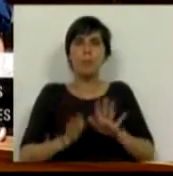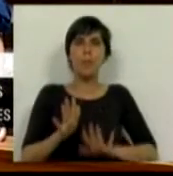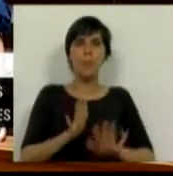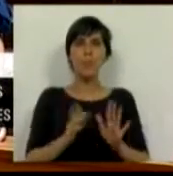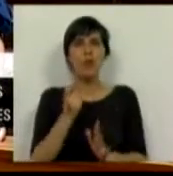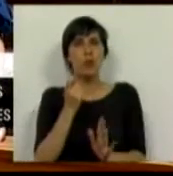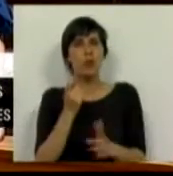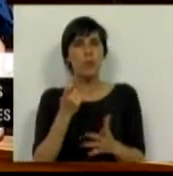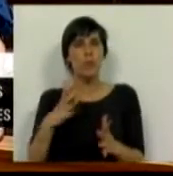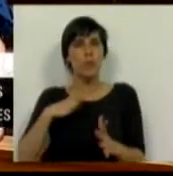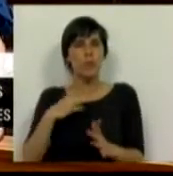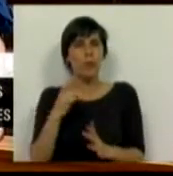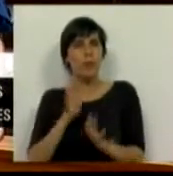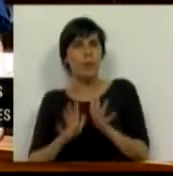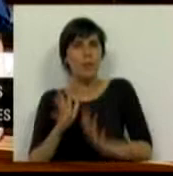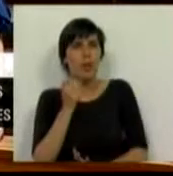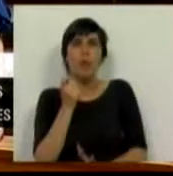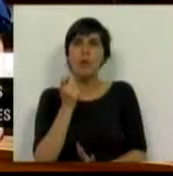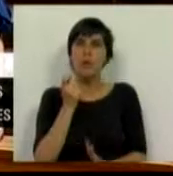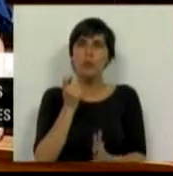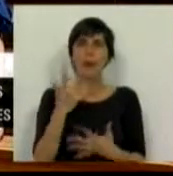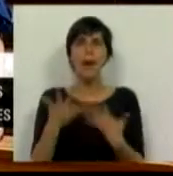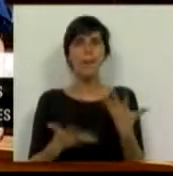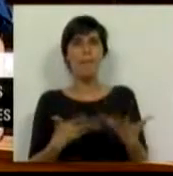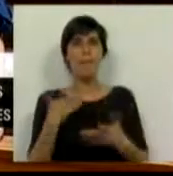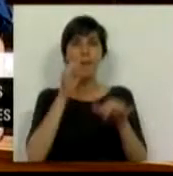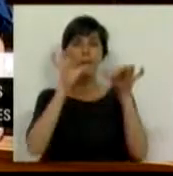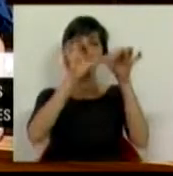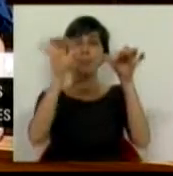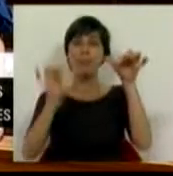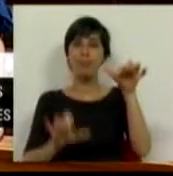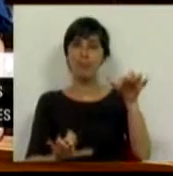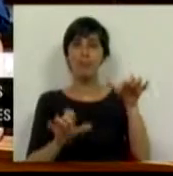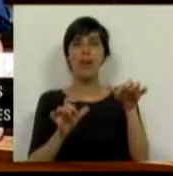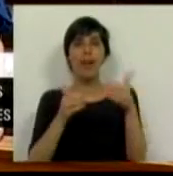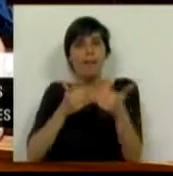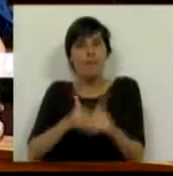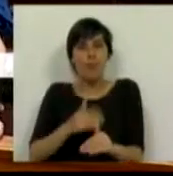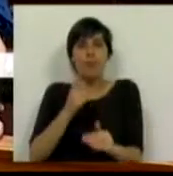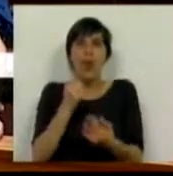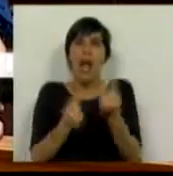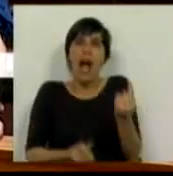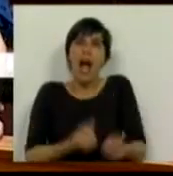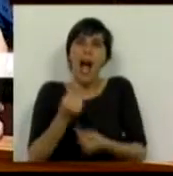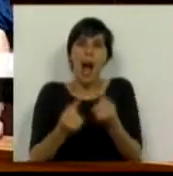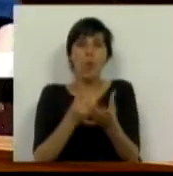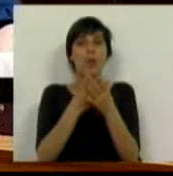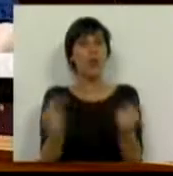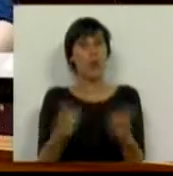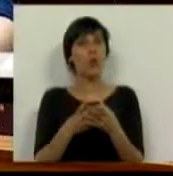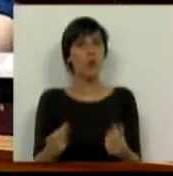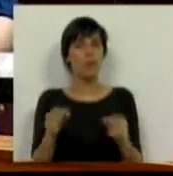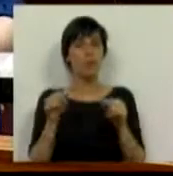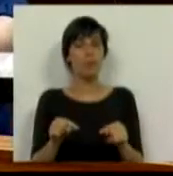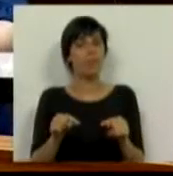constrangido da sua intervenção face a algumas soluções